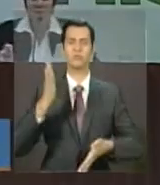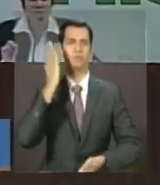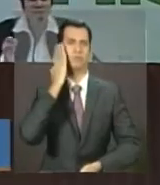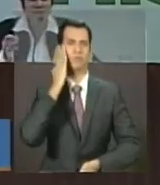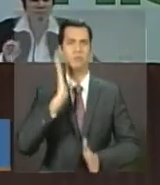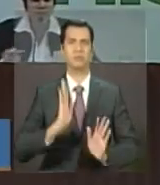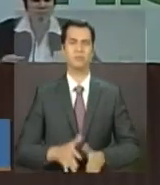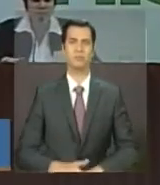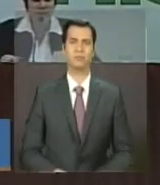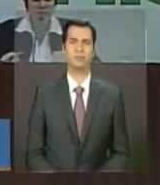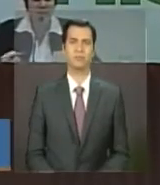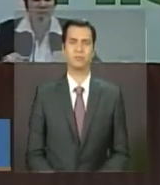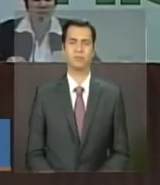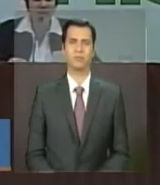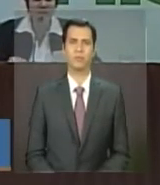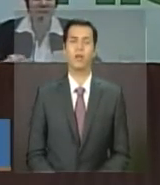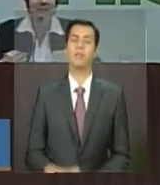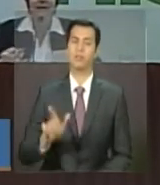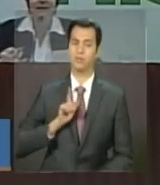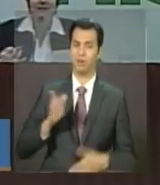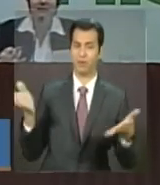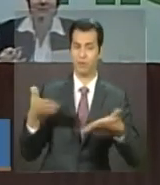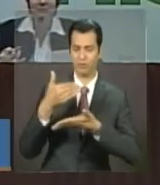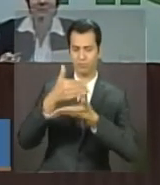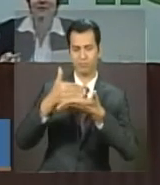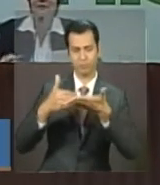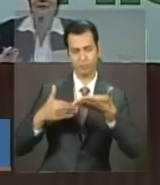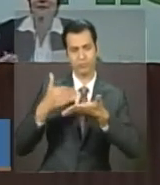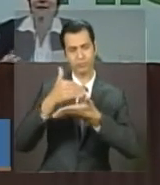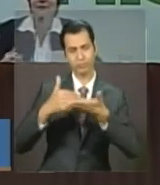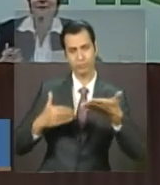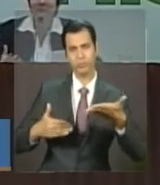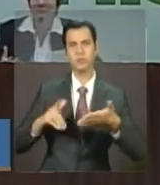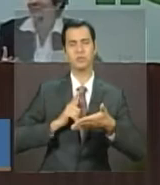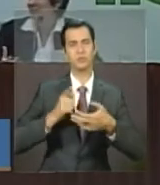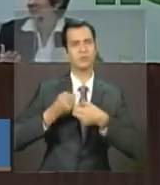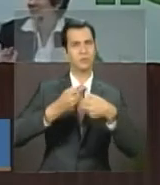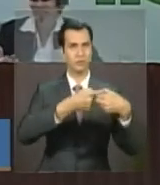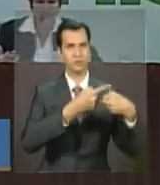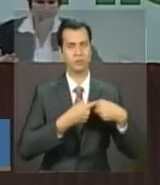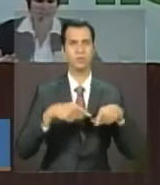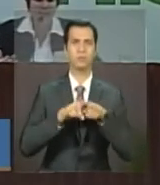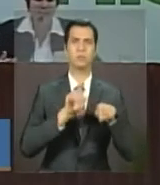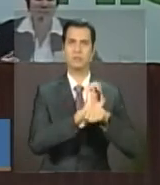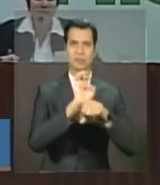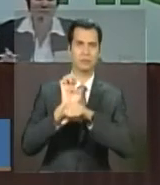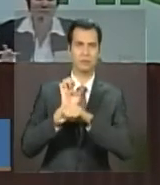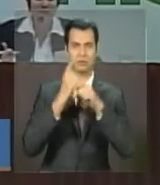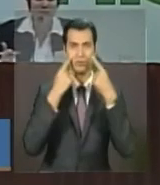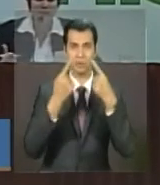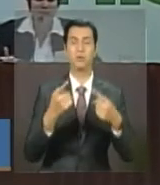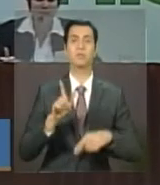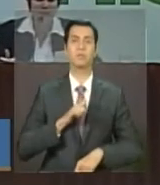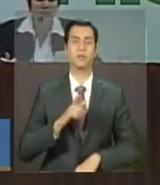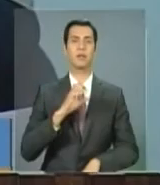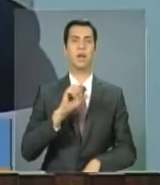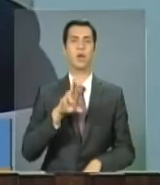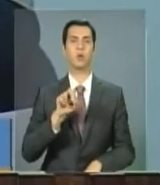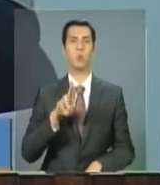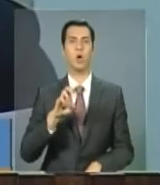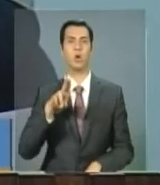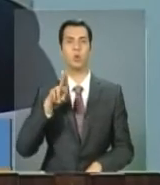Bom, nós recebemos aqui mais uma lista de municípios e estados que estão assistindo à teleconferência. Município de Caruaru,